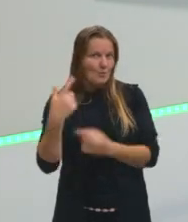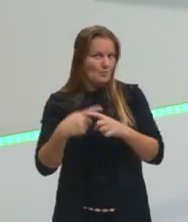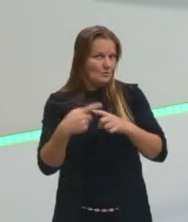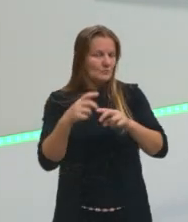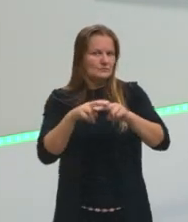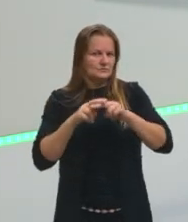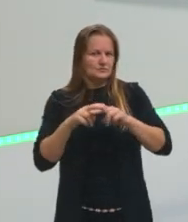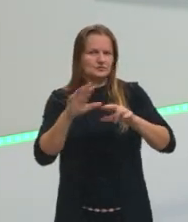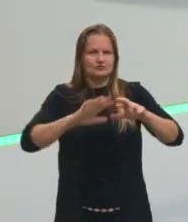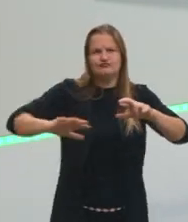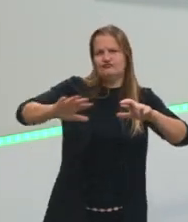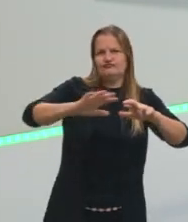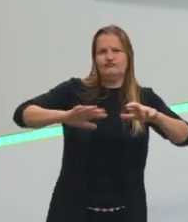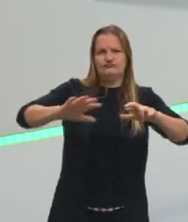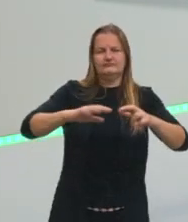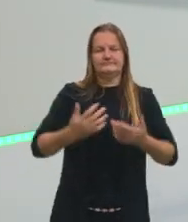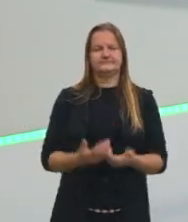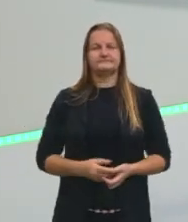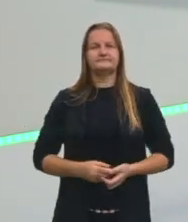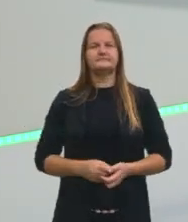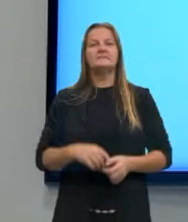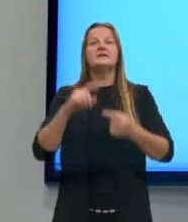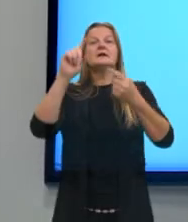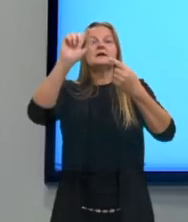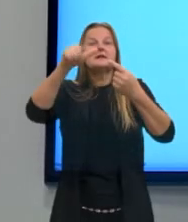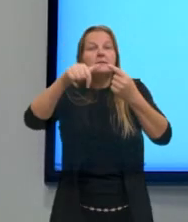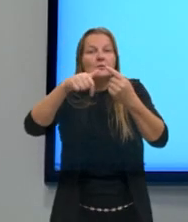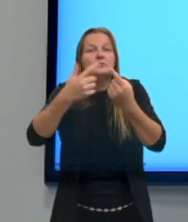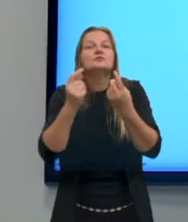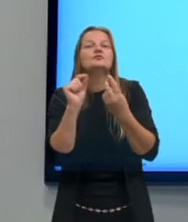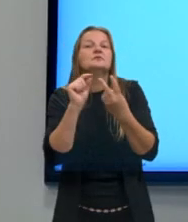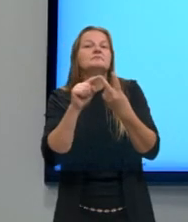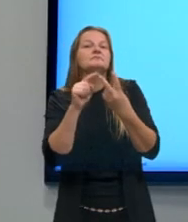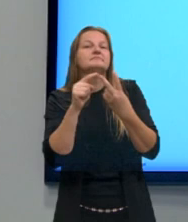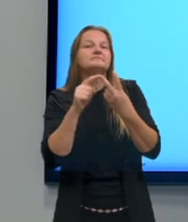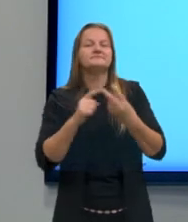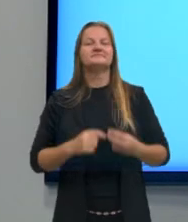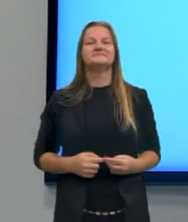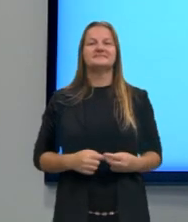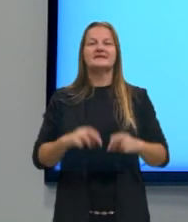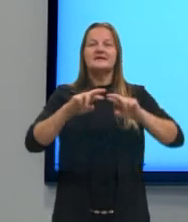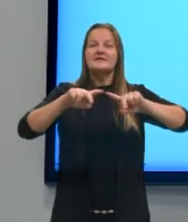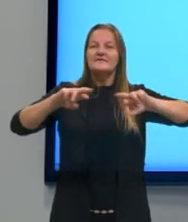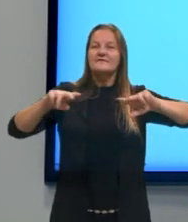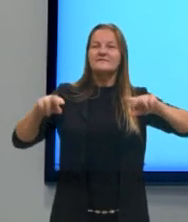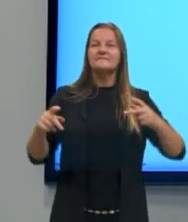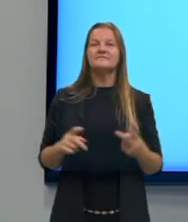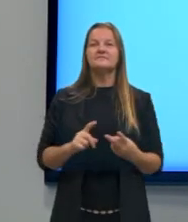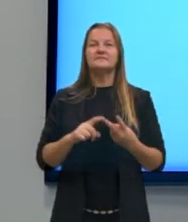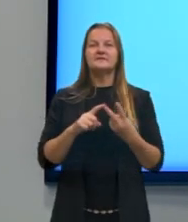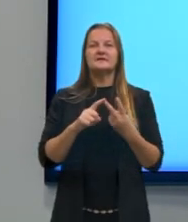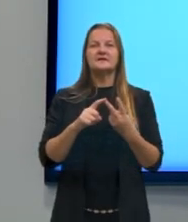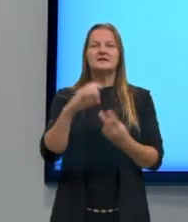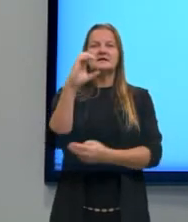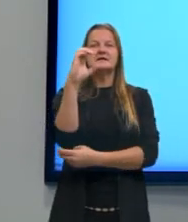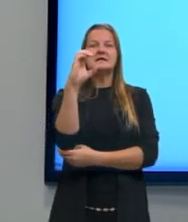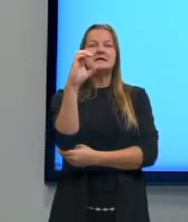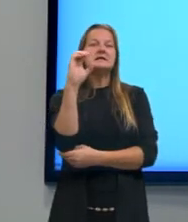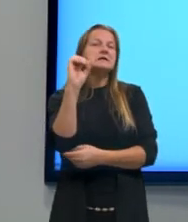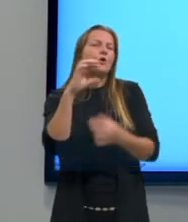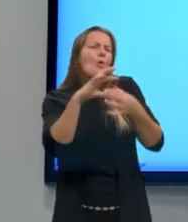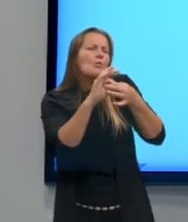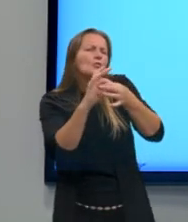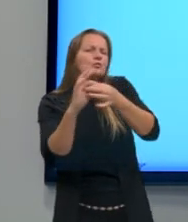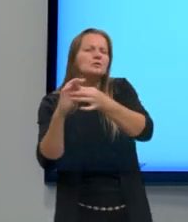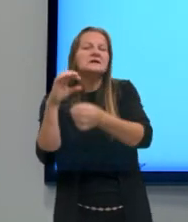regionalismo. Depois dela, a gente tem a variedade que a gente vai chamar de situacional.